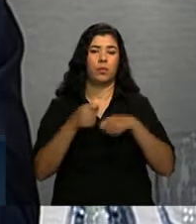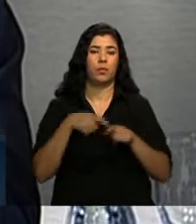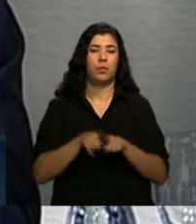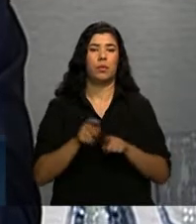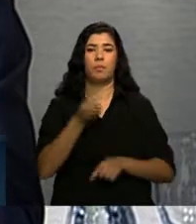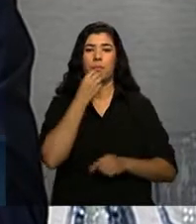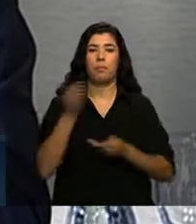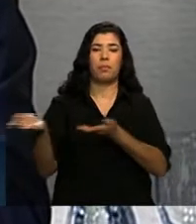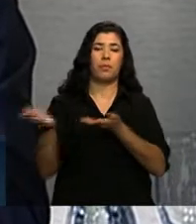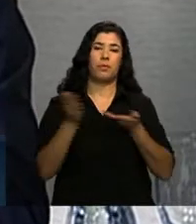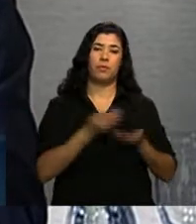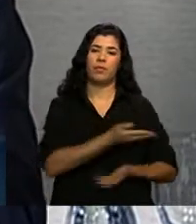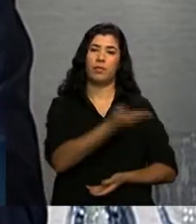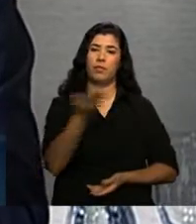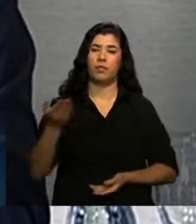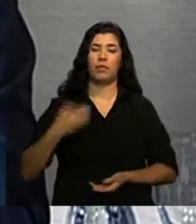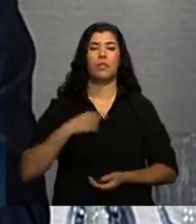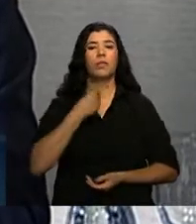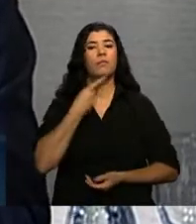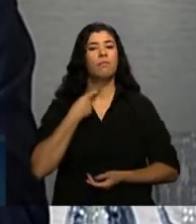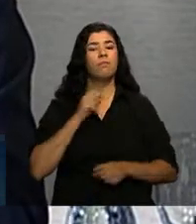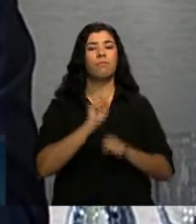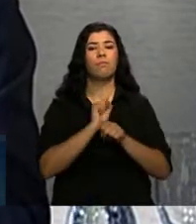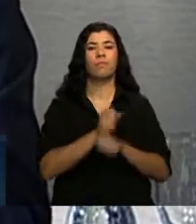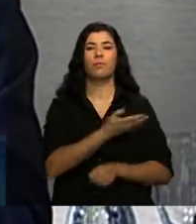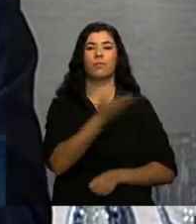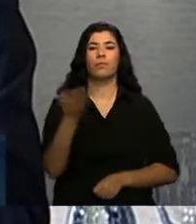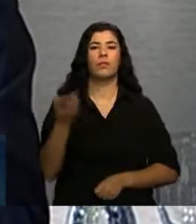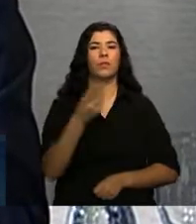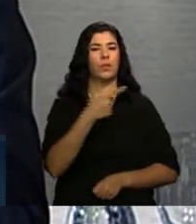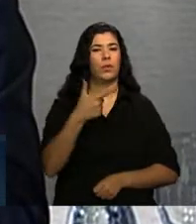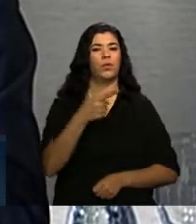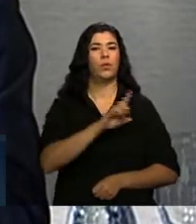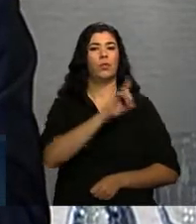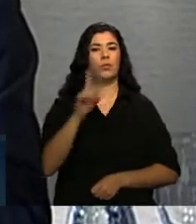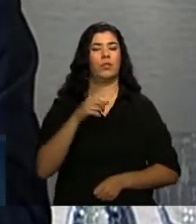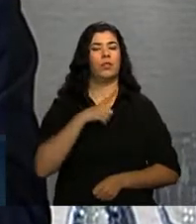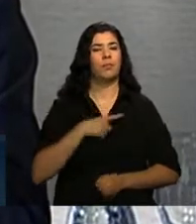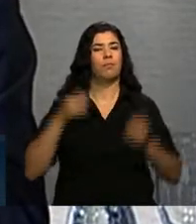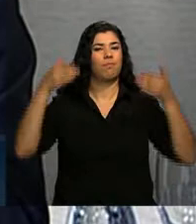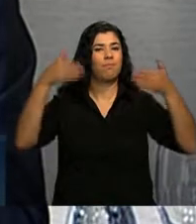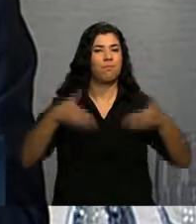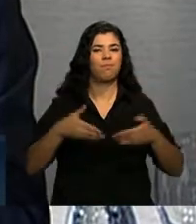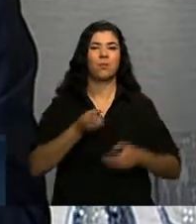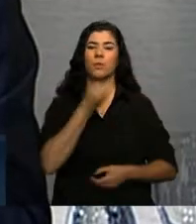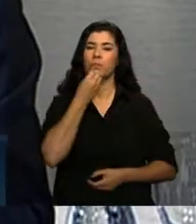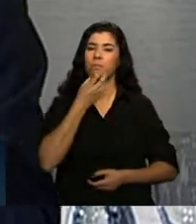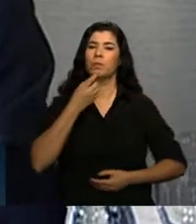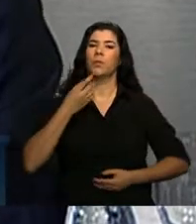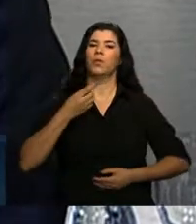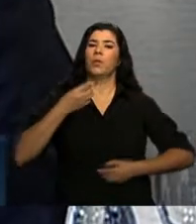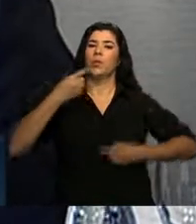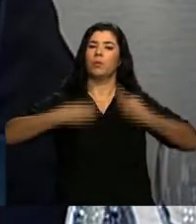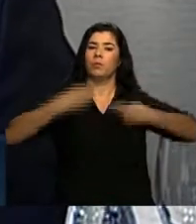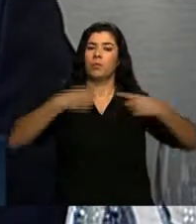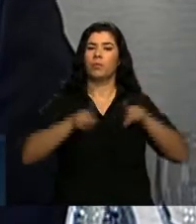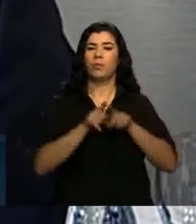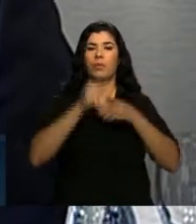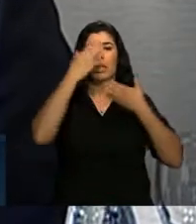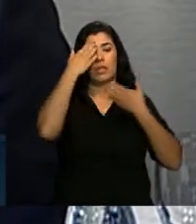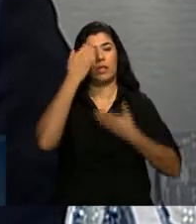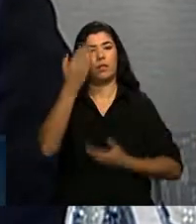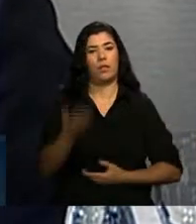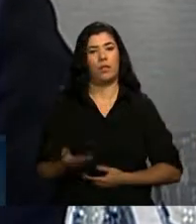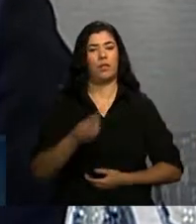a todos e a todas, desejo que esses dois dias sejam realmente bastante proveitosos, que a gente possa aprofundar nessas discussões, agradeço ao